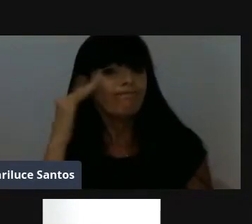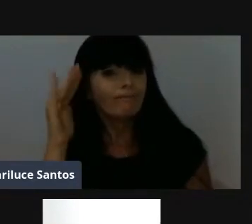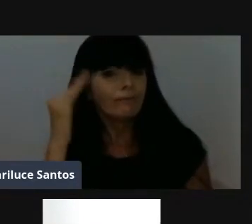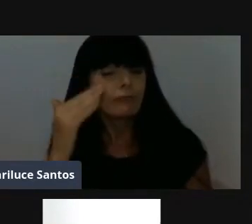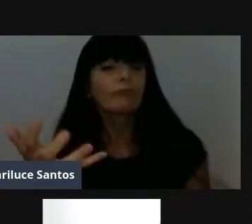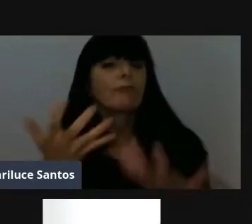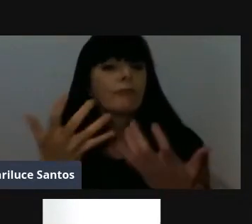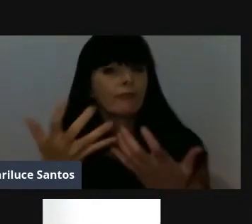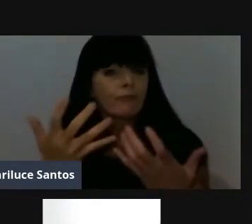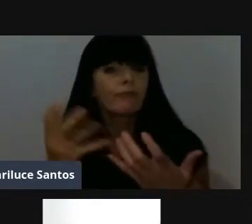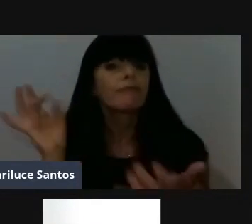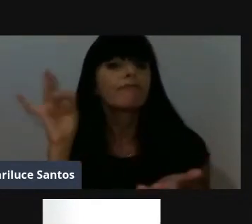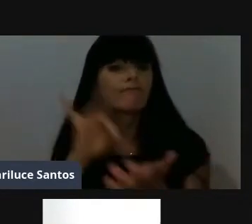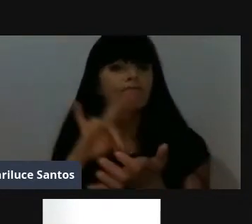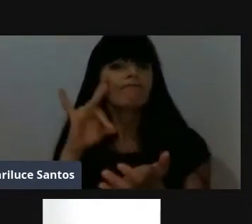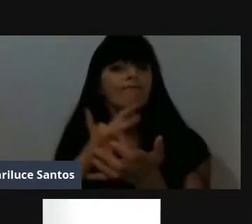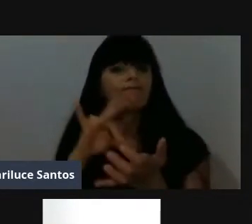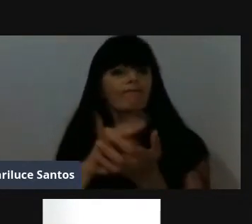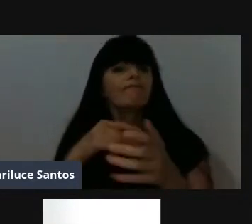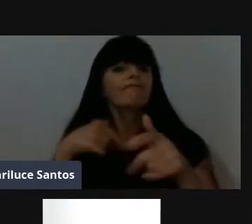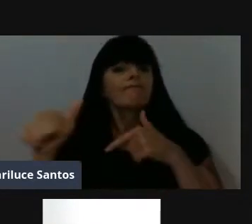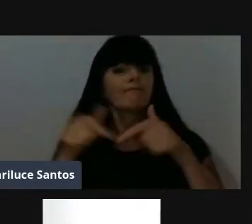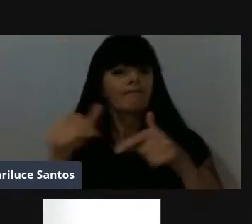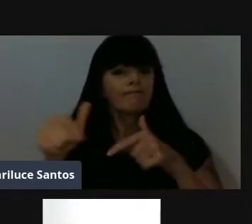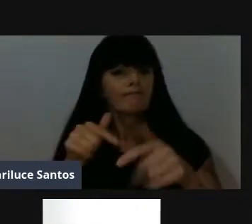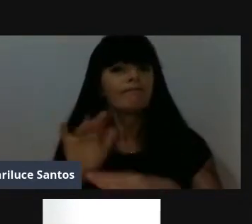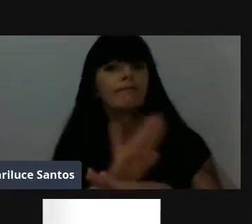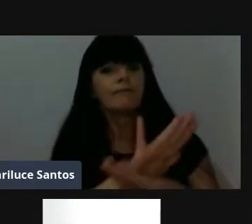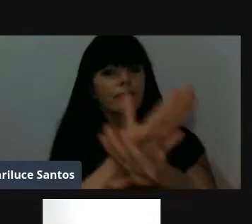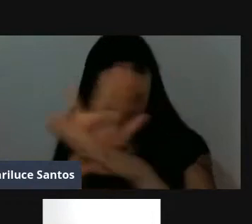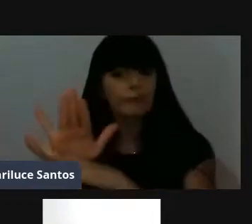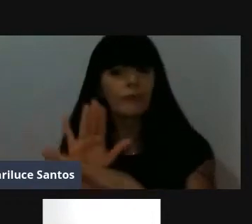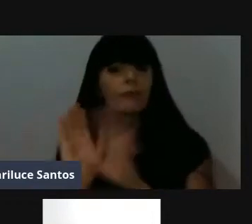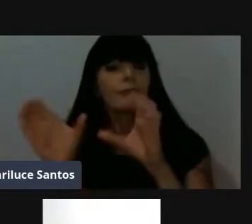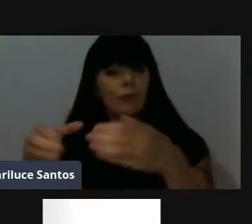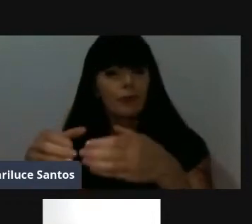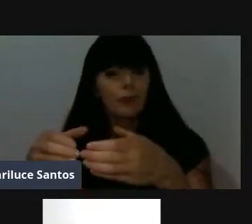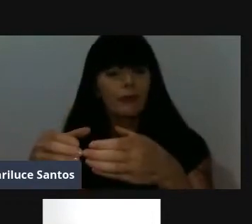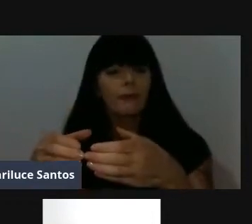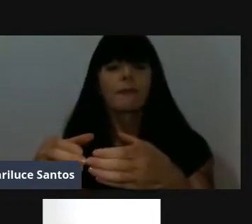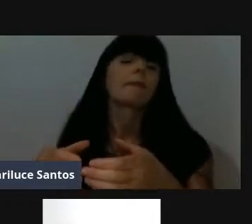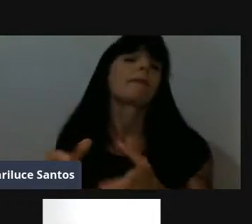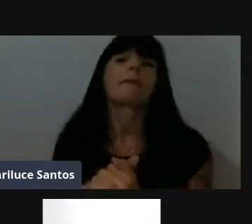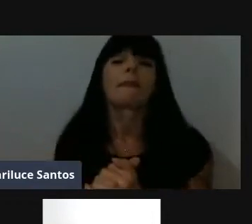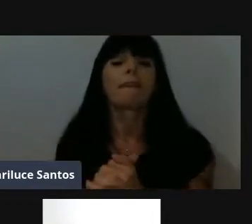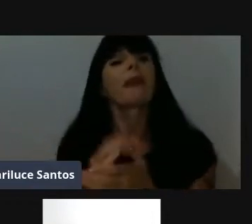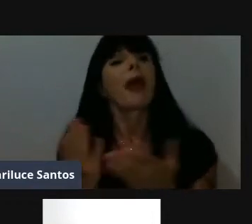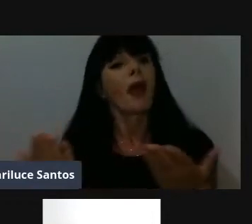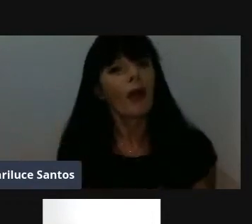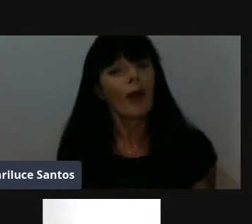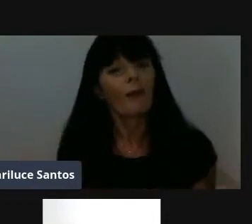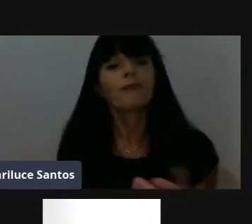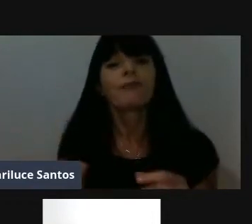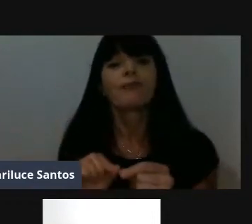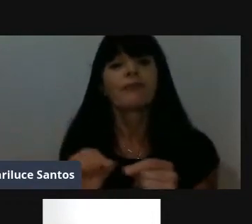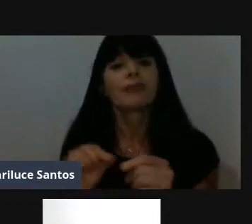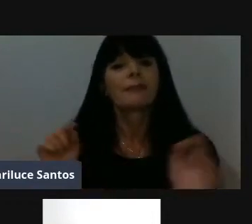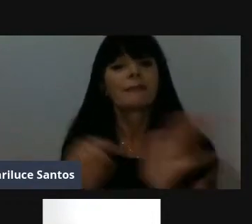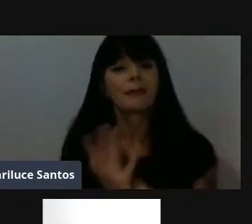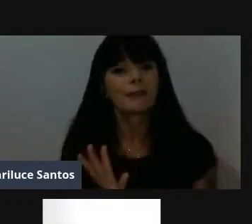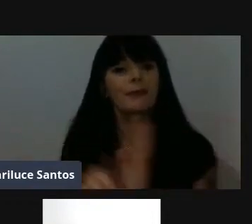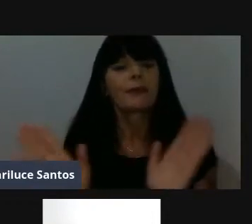de verdade trabalhar pelo coletivo, bom, continuando com você, Gleitinho, ainda, mas quem vai fazer a